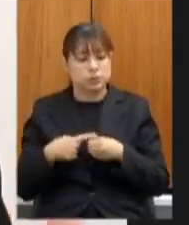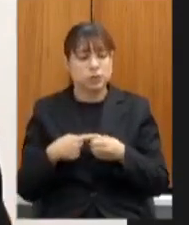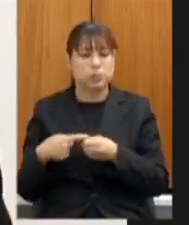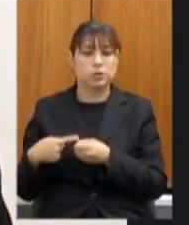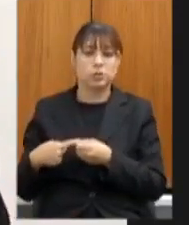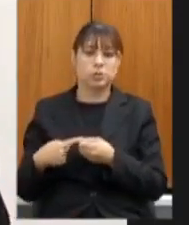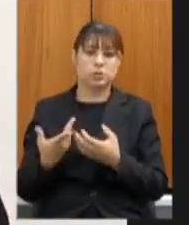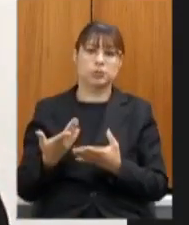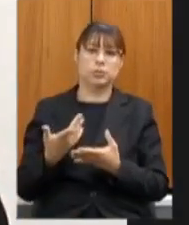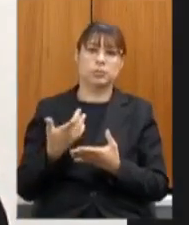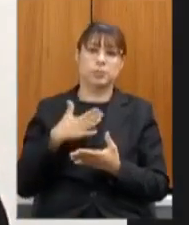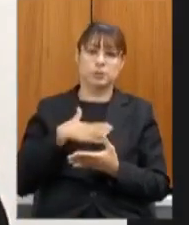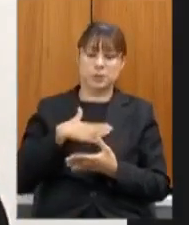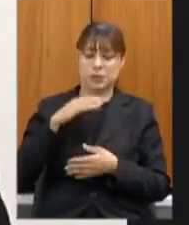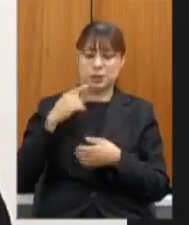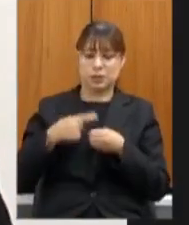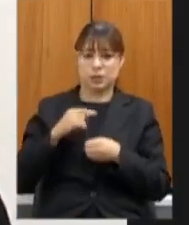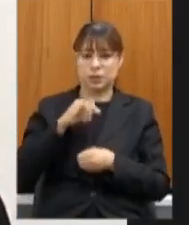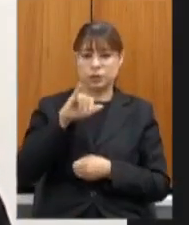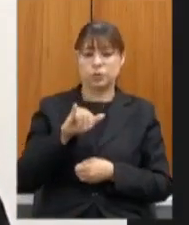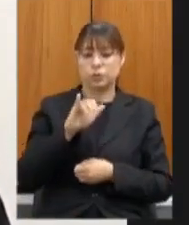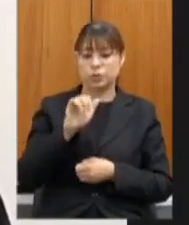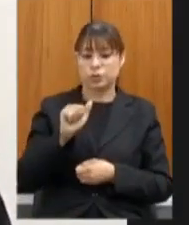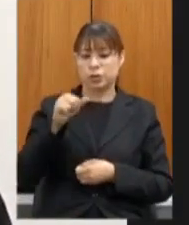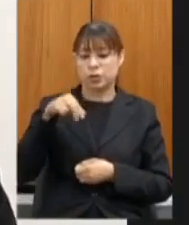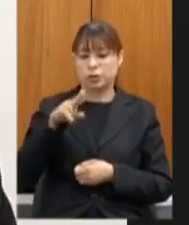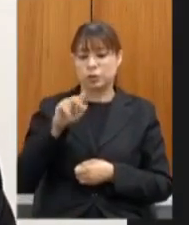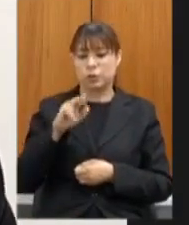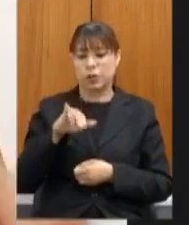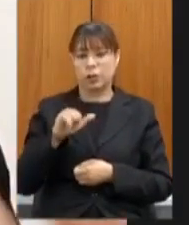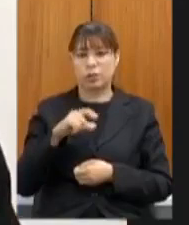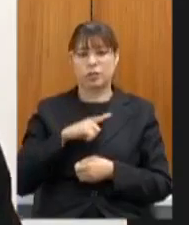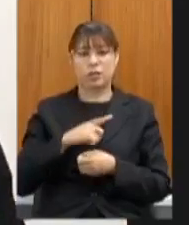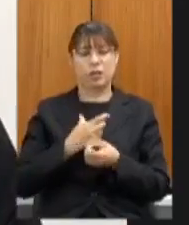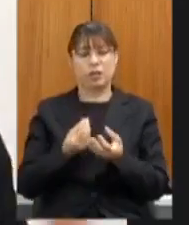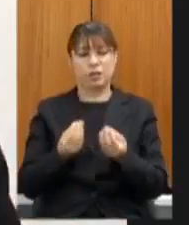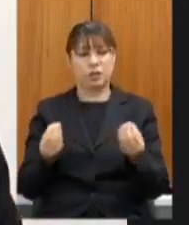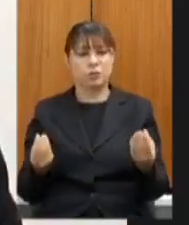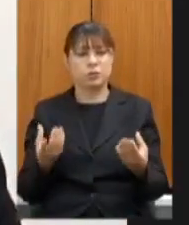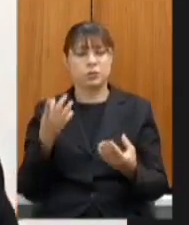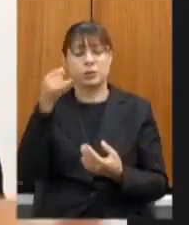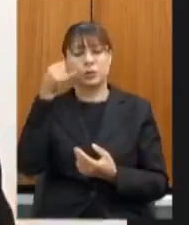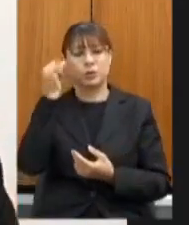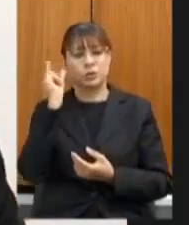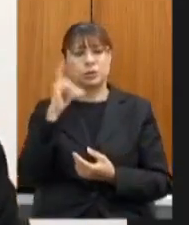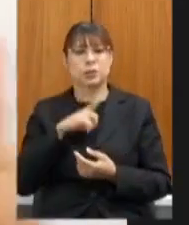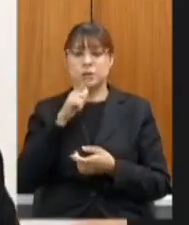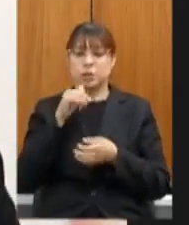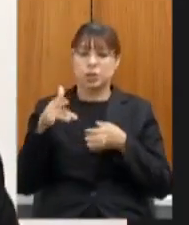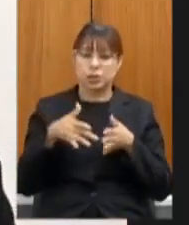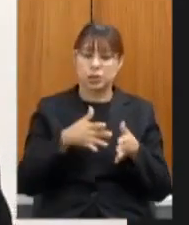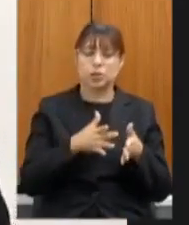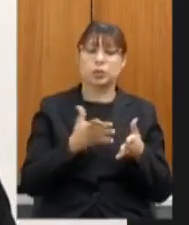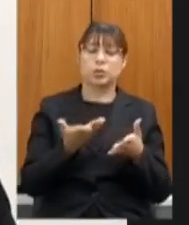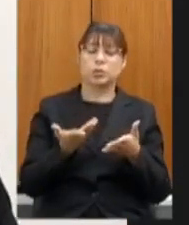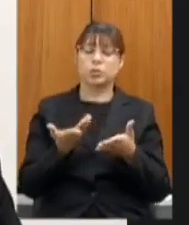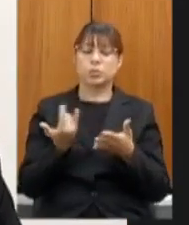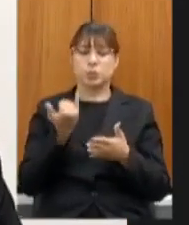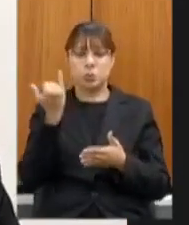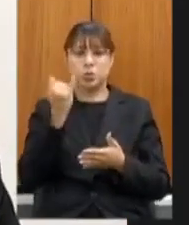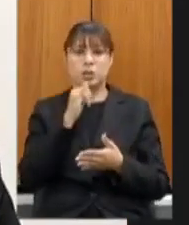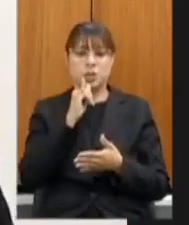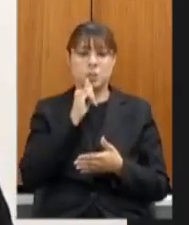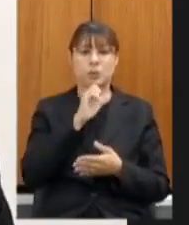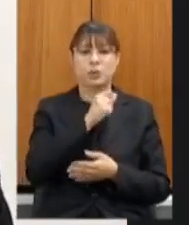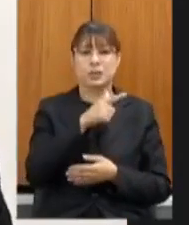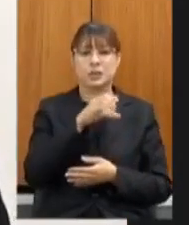ou como minha cidade de Januária cidades fazendas que margeiam rios importantes como o Rio São Francisco Rio Carinhanha fazendas